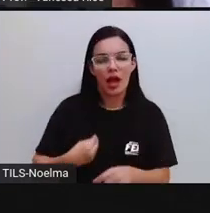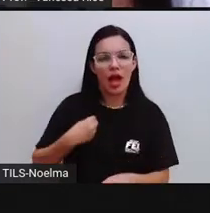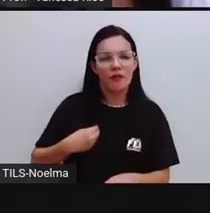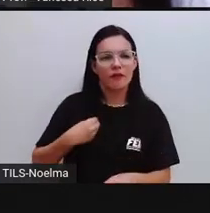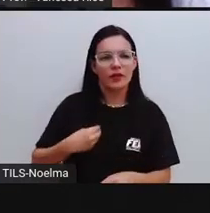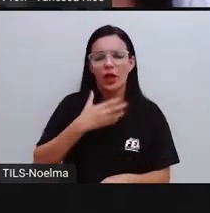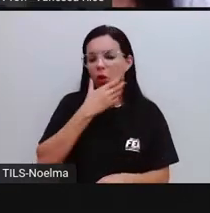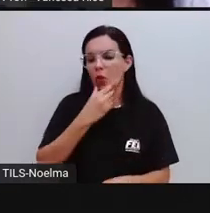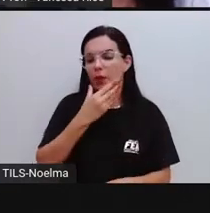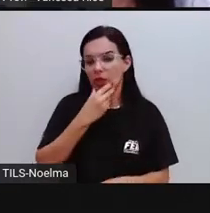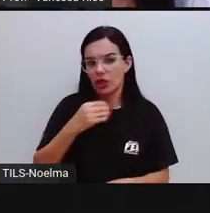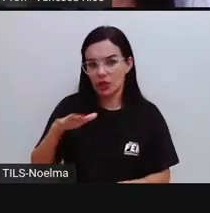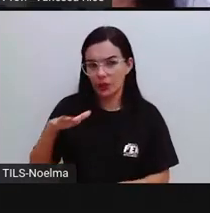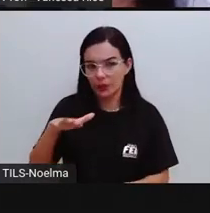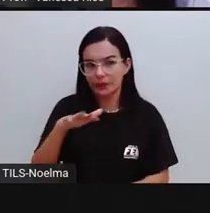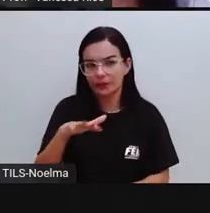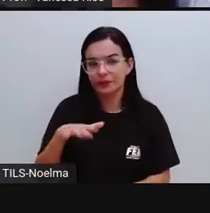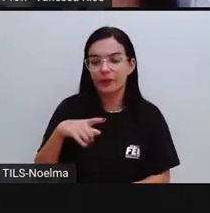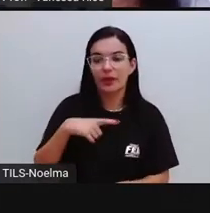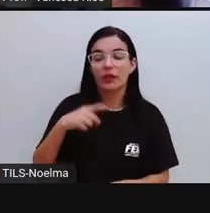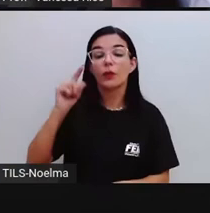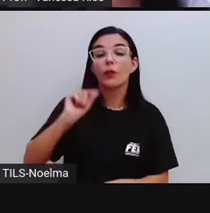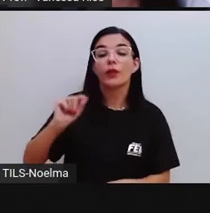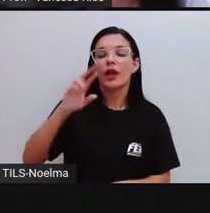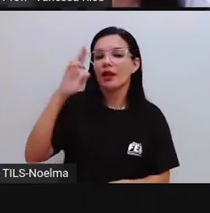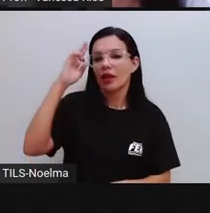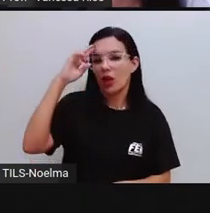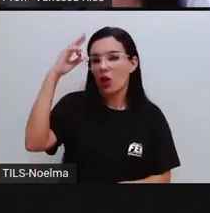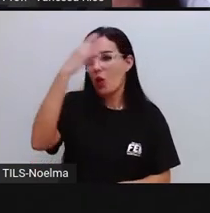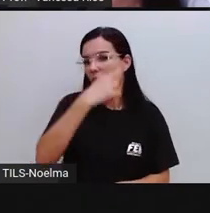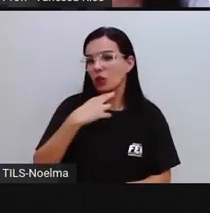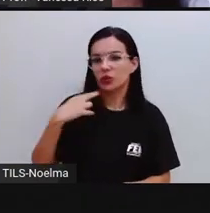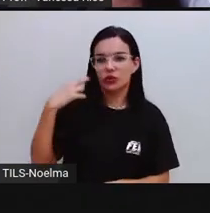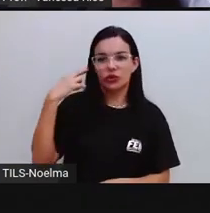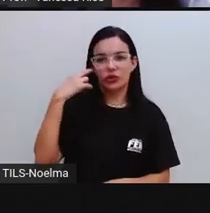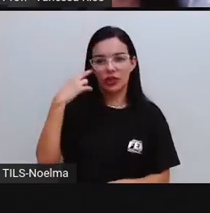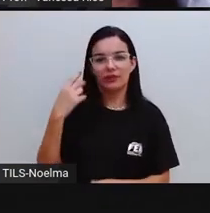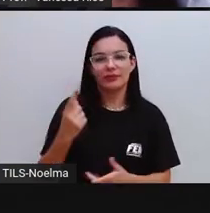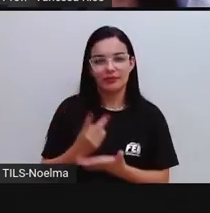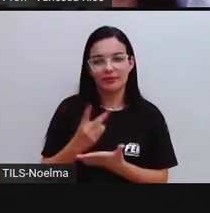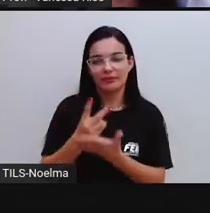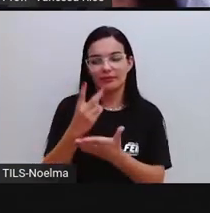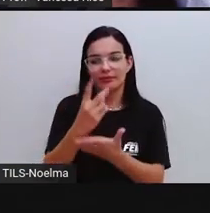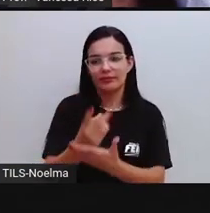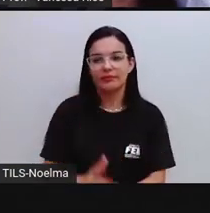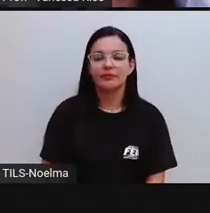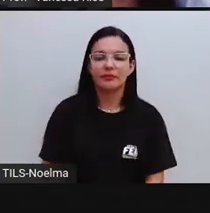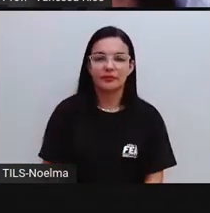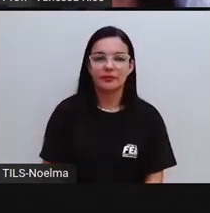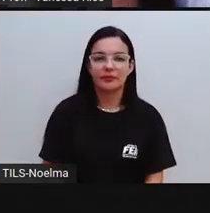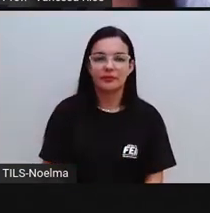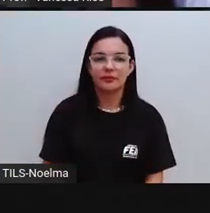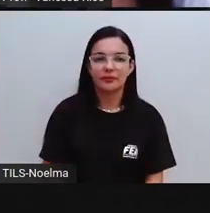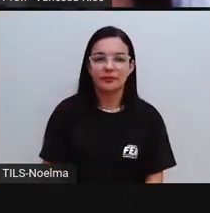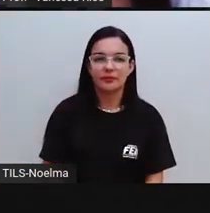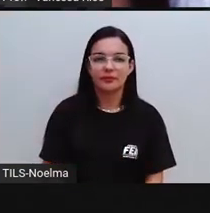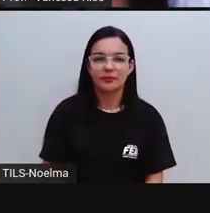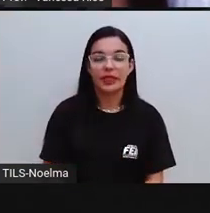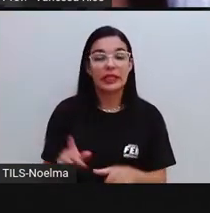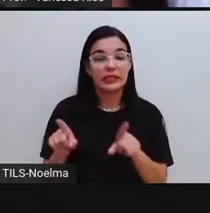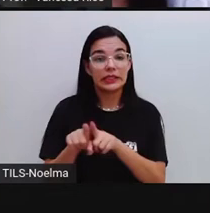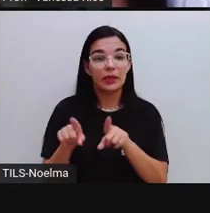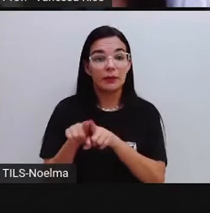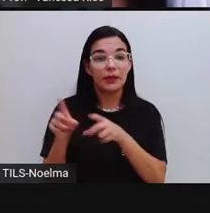trazido no texto, tendo aí a rotina como algo que organizava as suas atividades no dia a dia. A gente